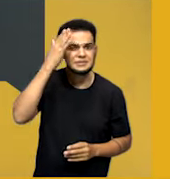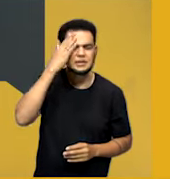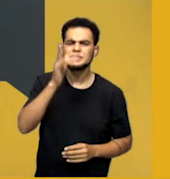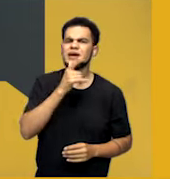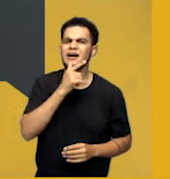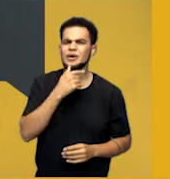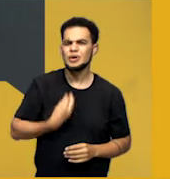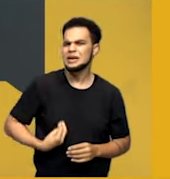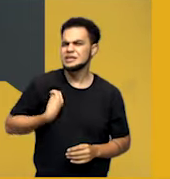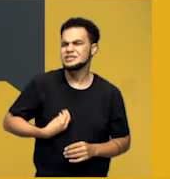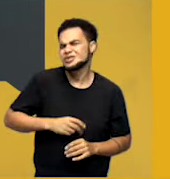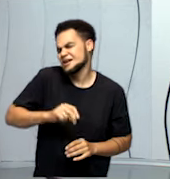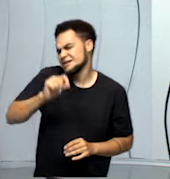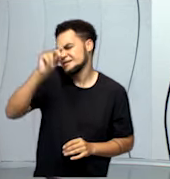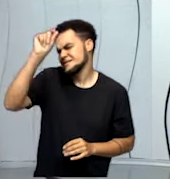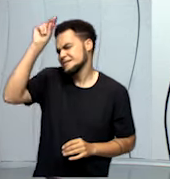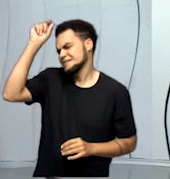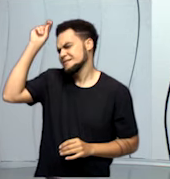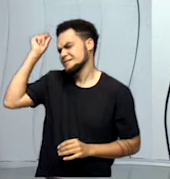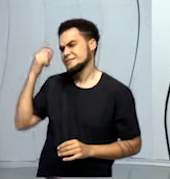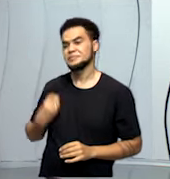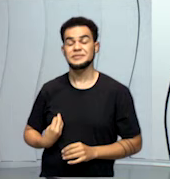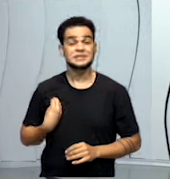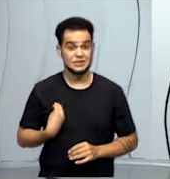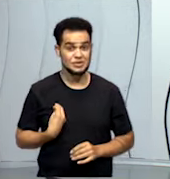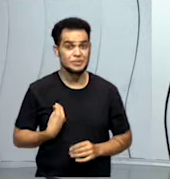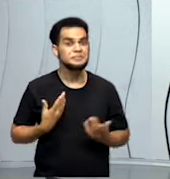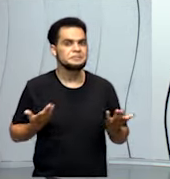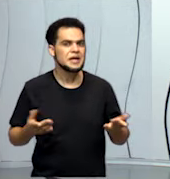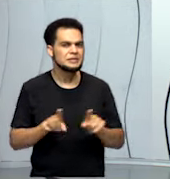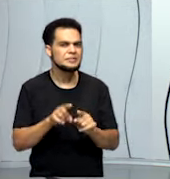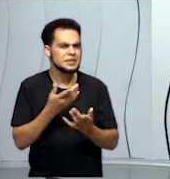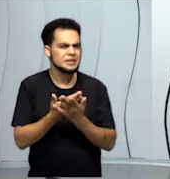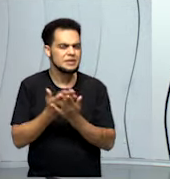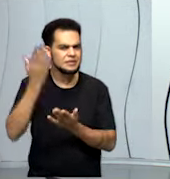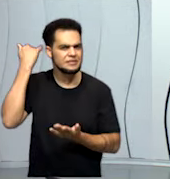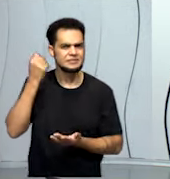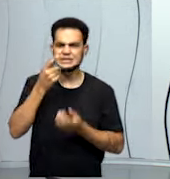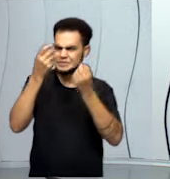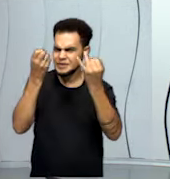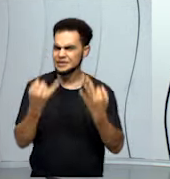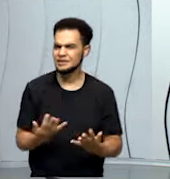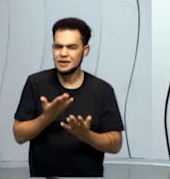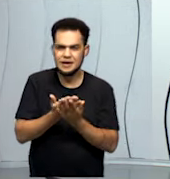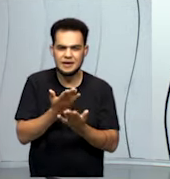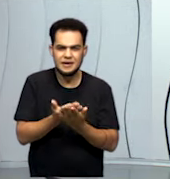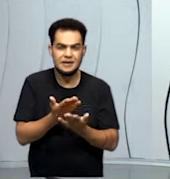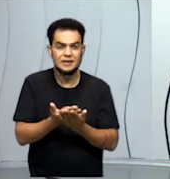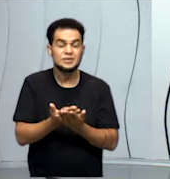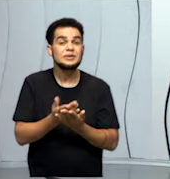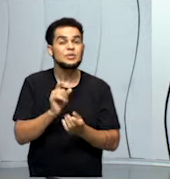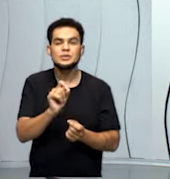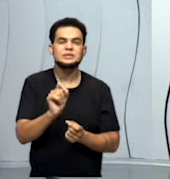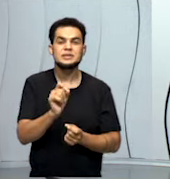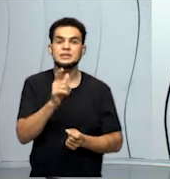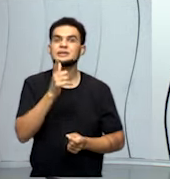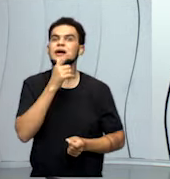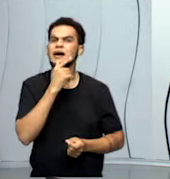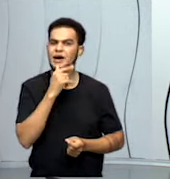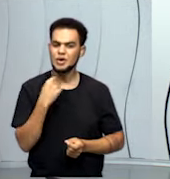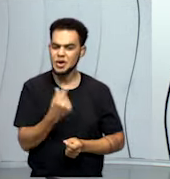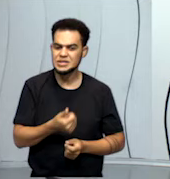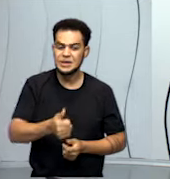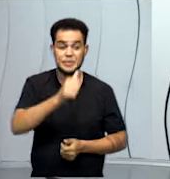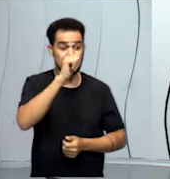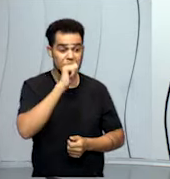há muito, muito, muito tempo. Nós até falamos que a água que nós bebemos é a mesma água que os dinossauros